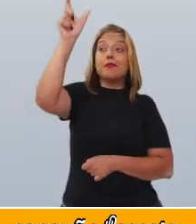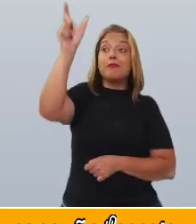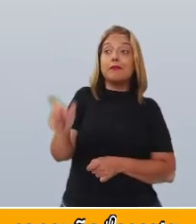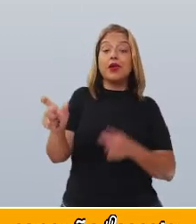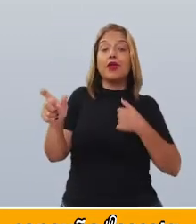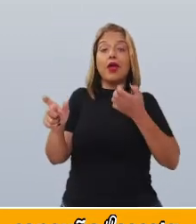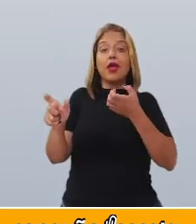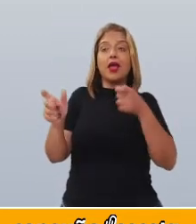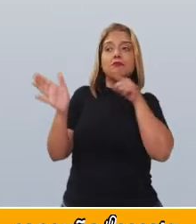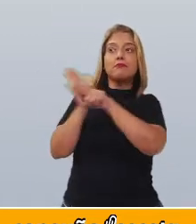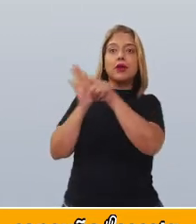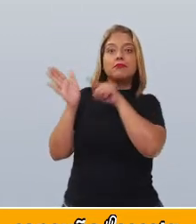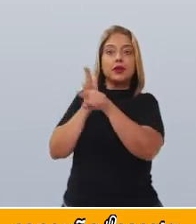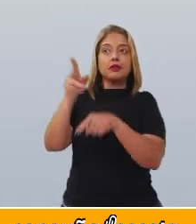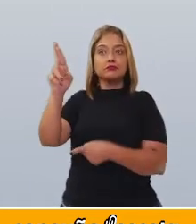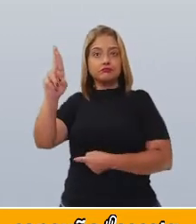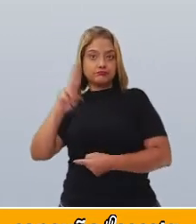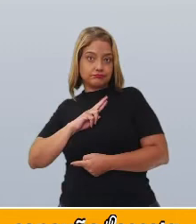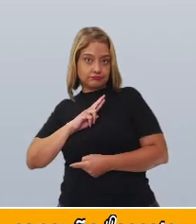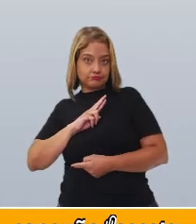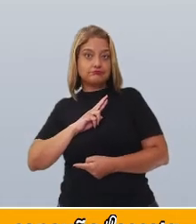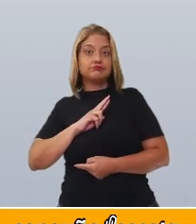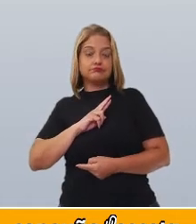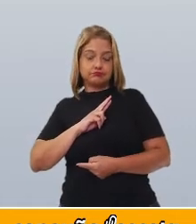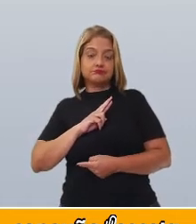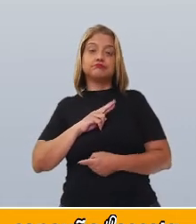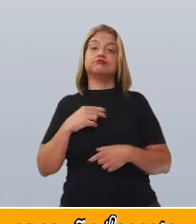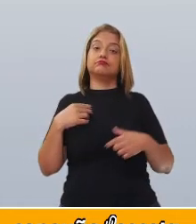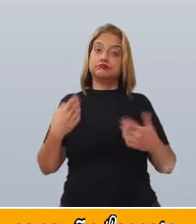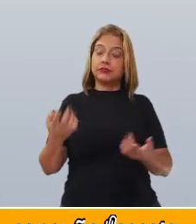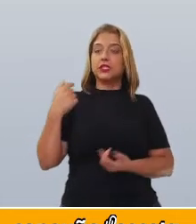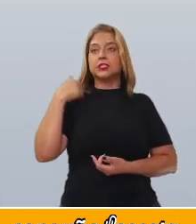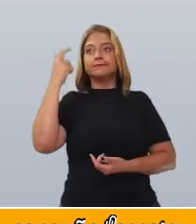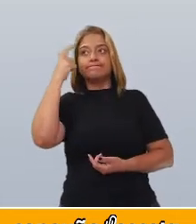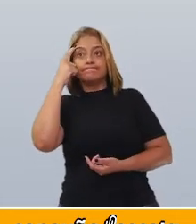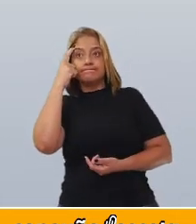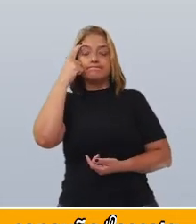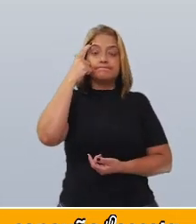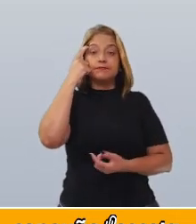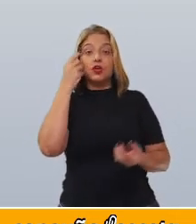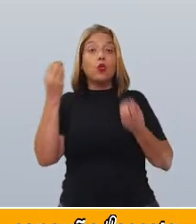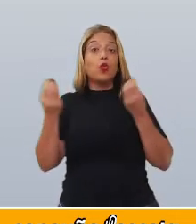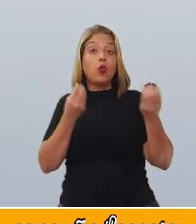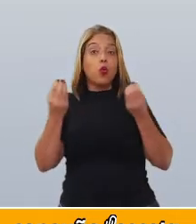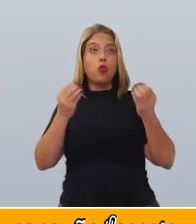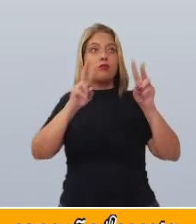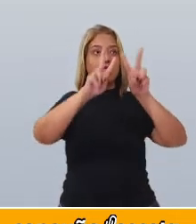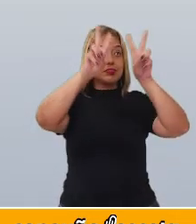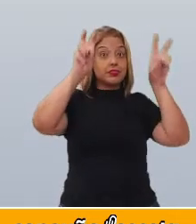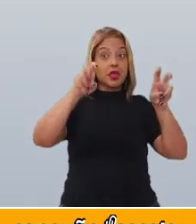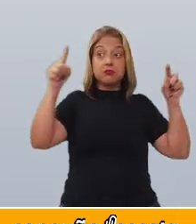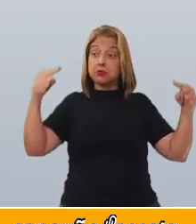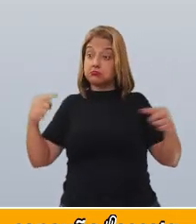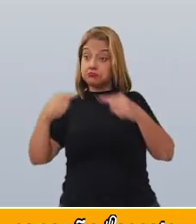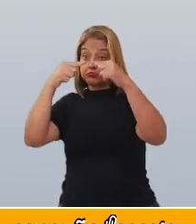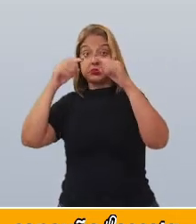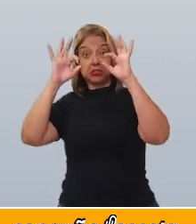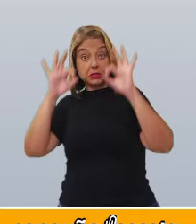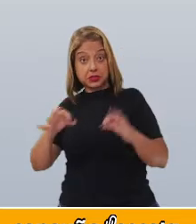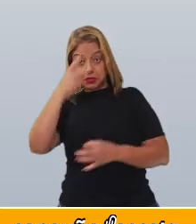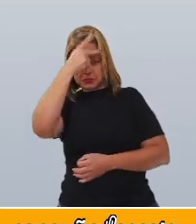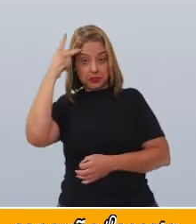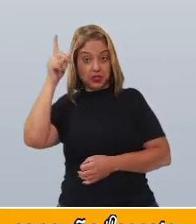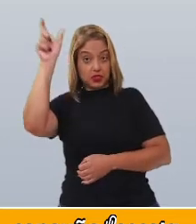pessoa precisa falar sobre esse tema. Então, é preciso também pensar em associar o tema ao entrevistado.